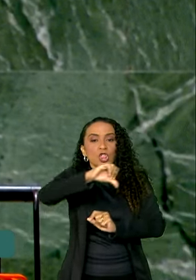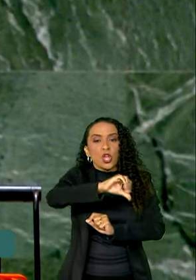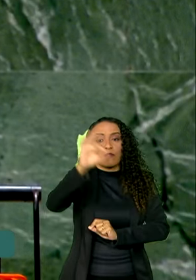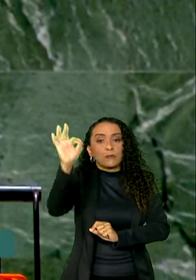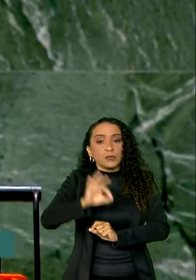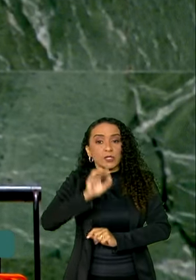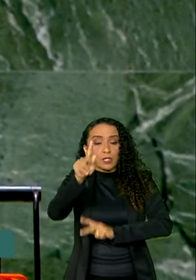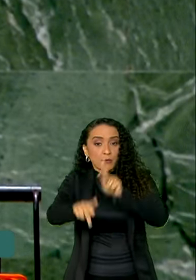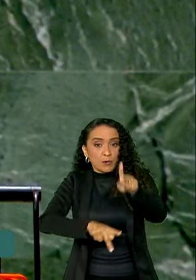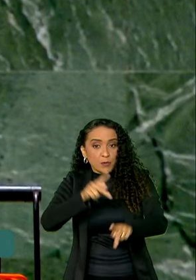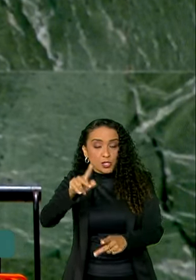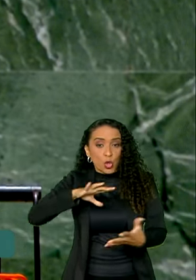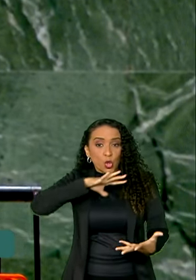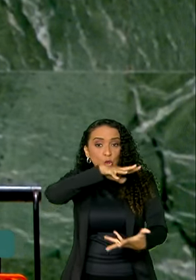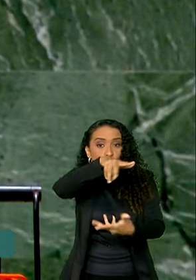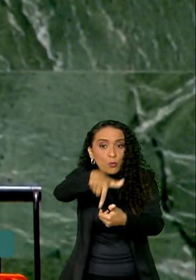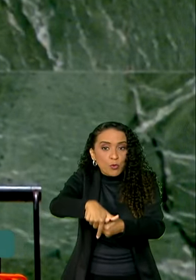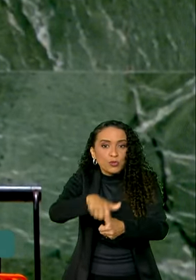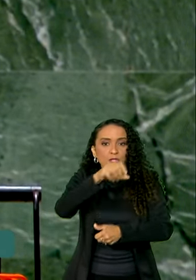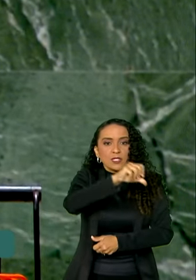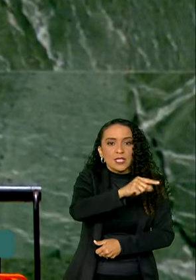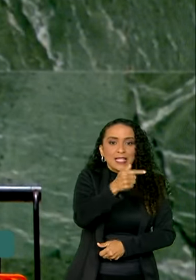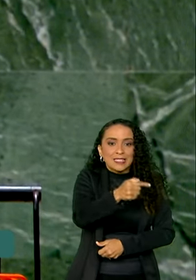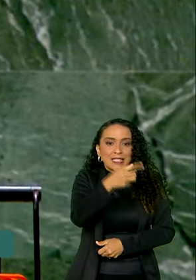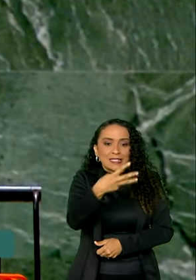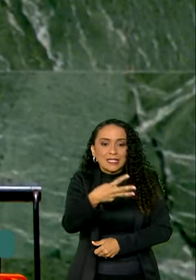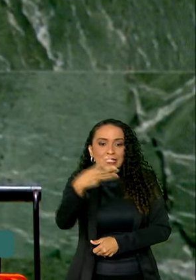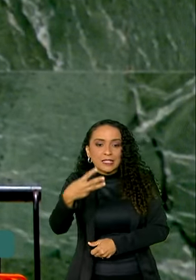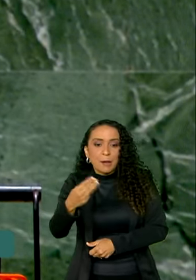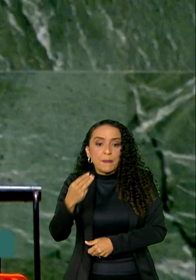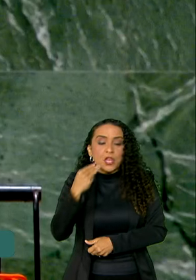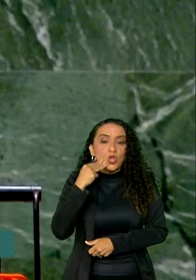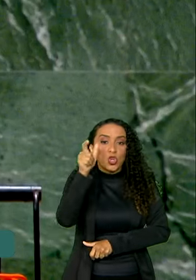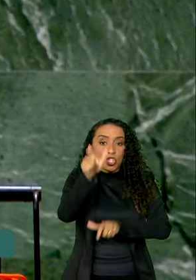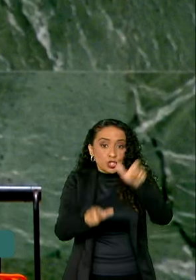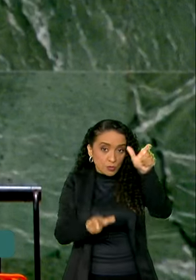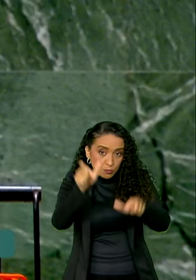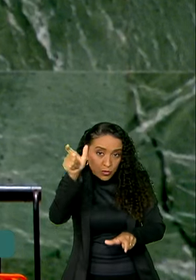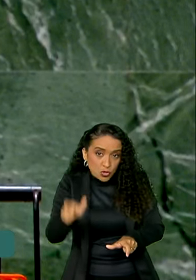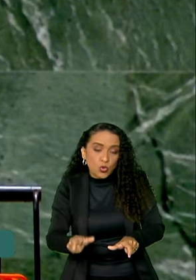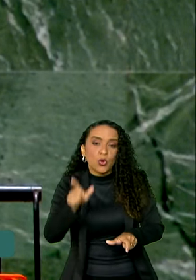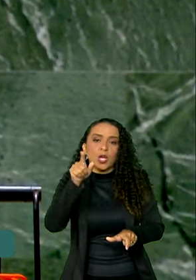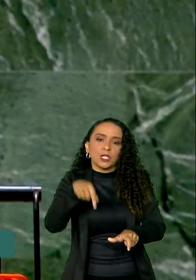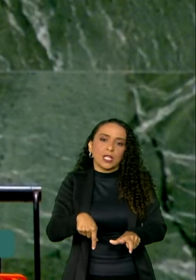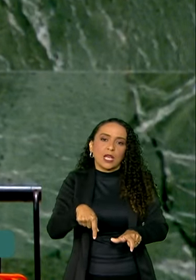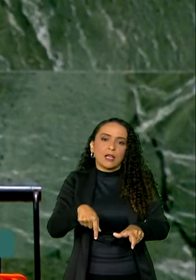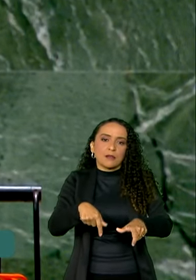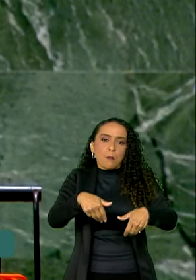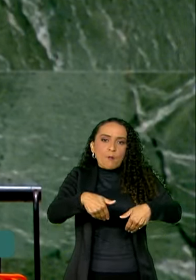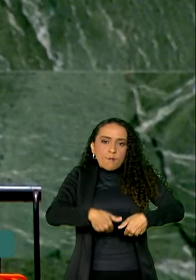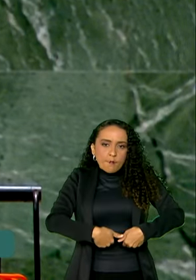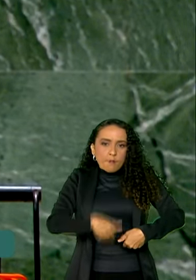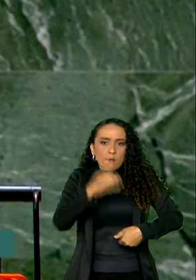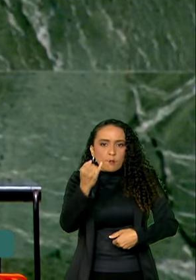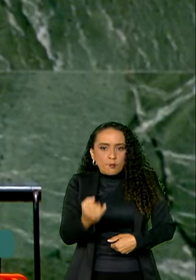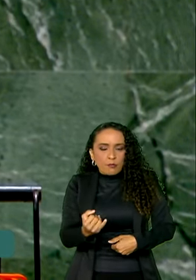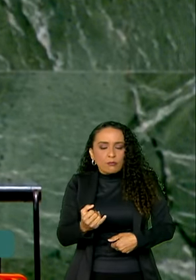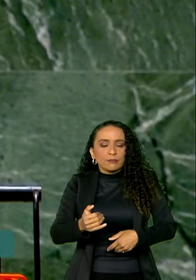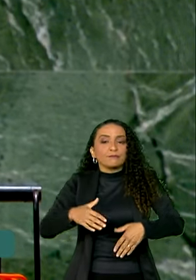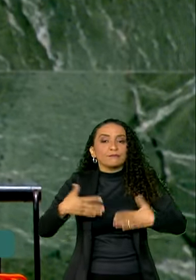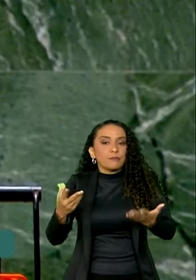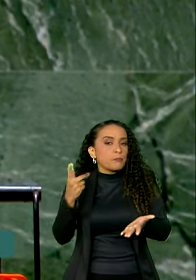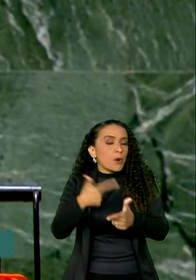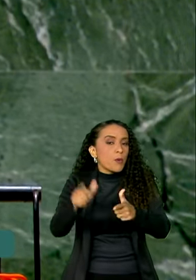% da população mundial, 733 milhões de pessoas estão subnutridas. O problema